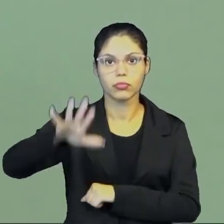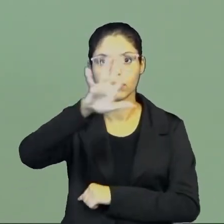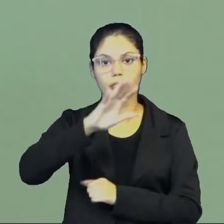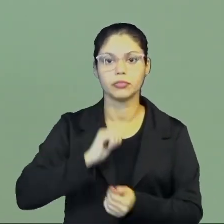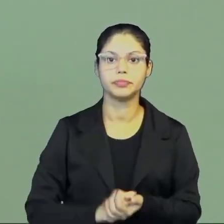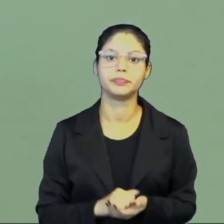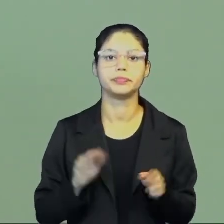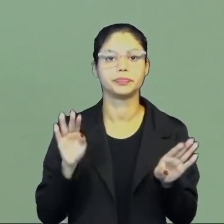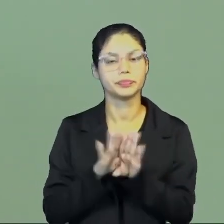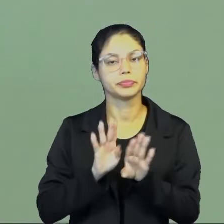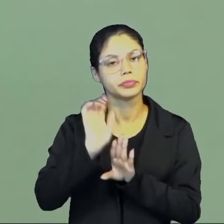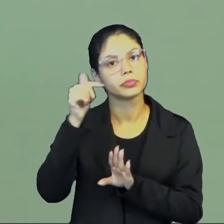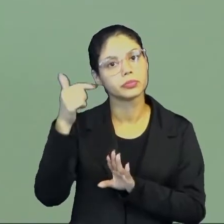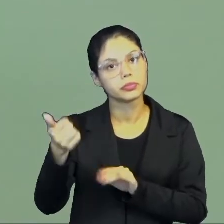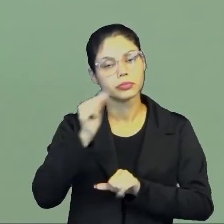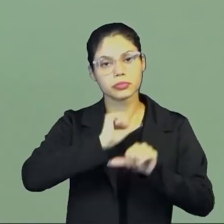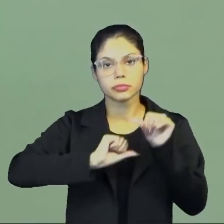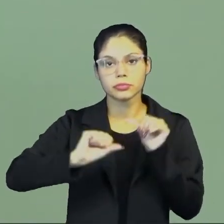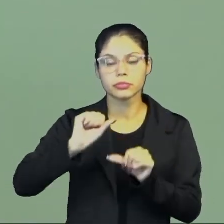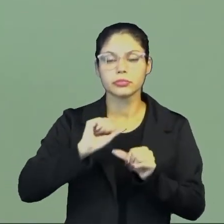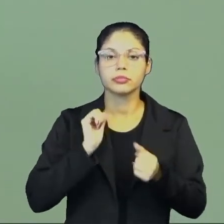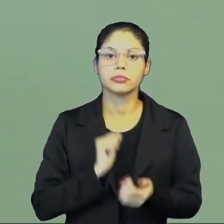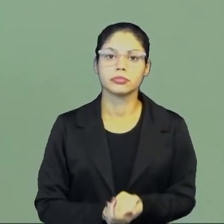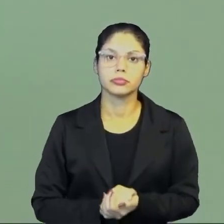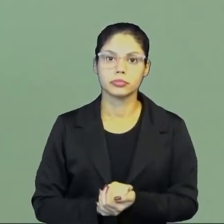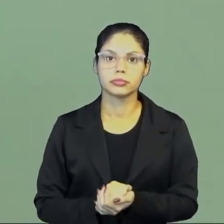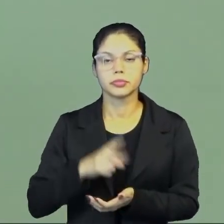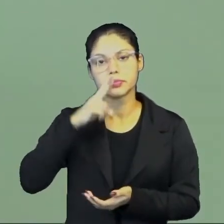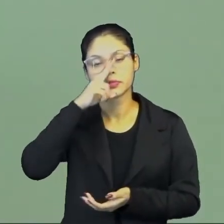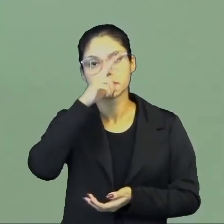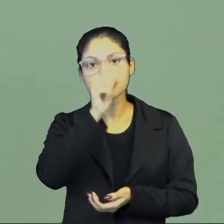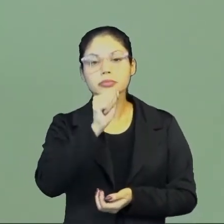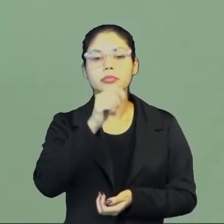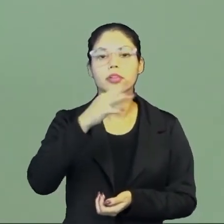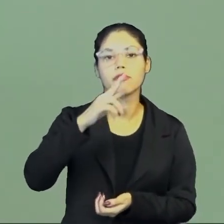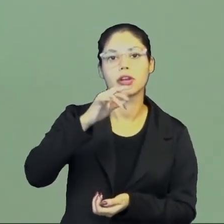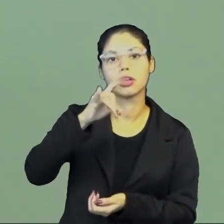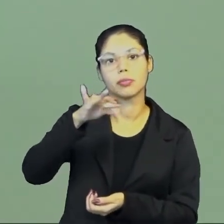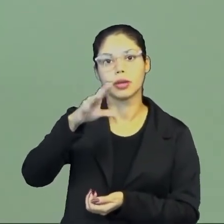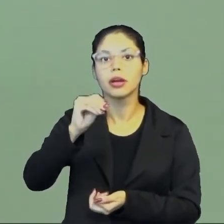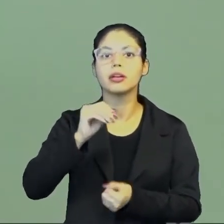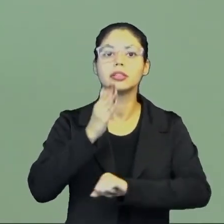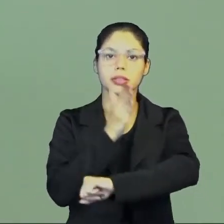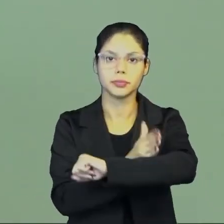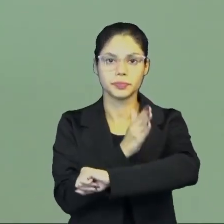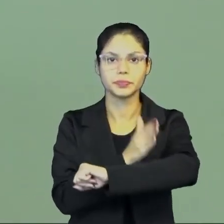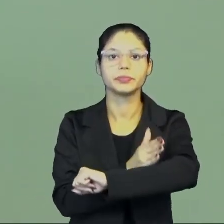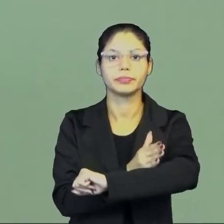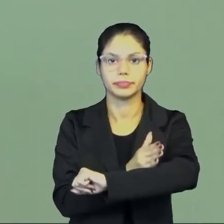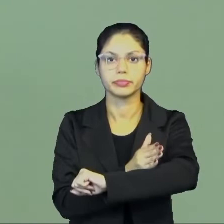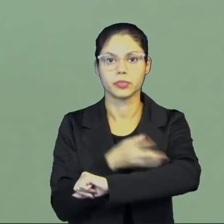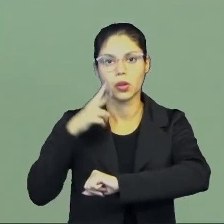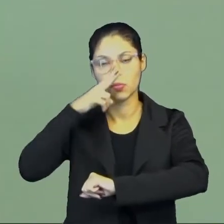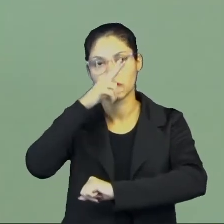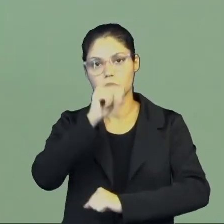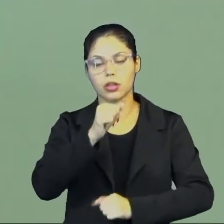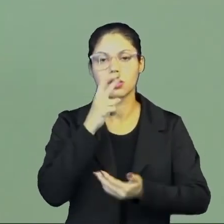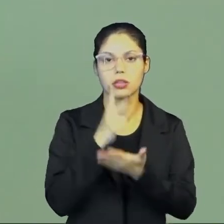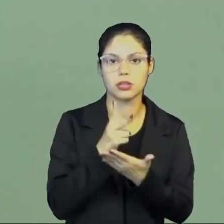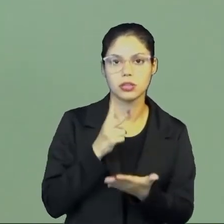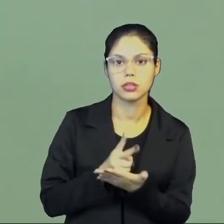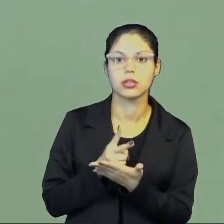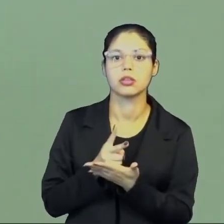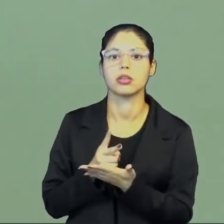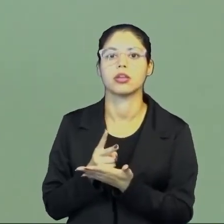a gente tem aí também uma outra transição, que é a transição desse poder fragmentado lá da Idade Média, onde o poder estava ali,